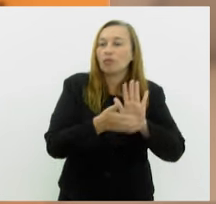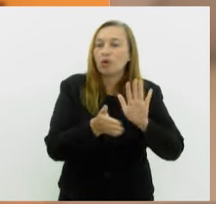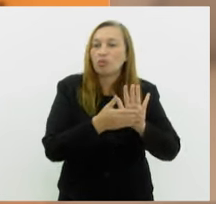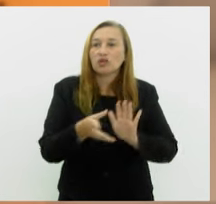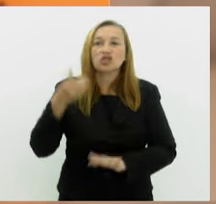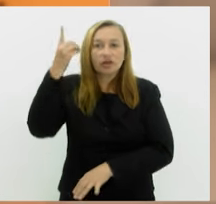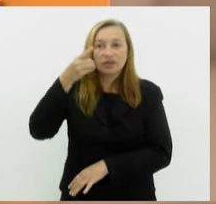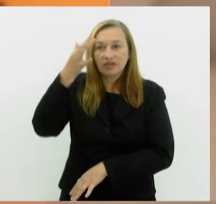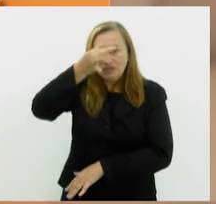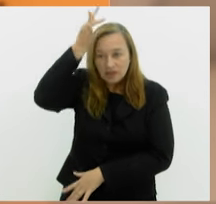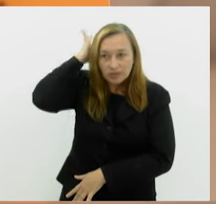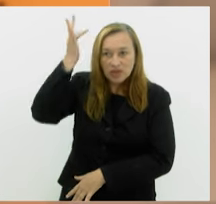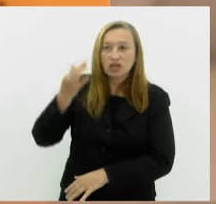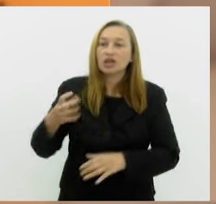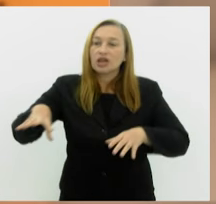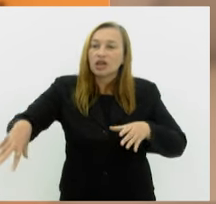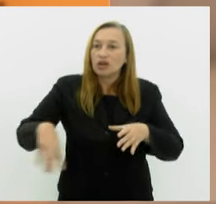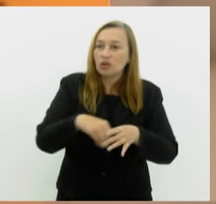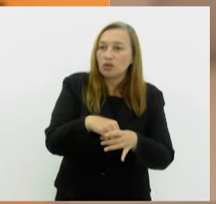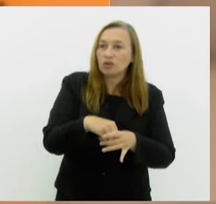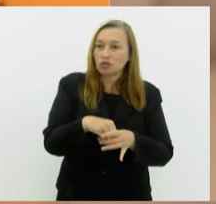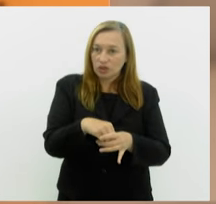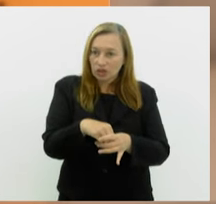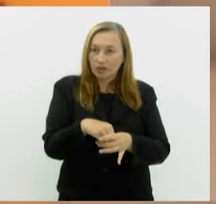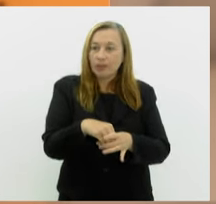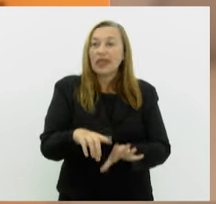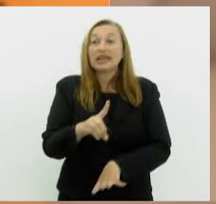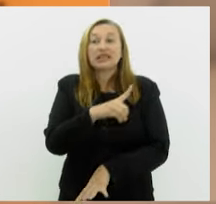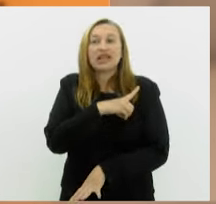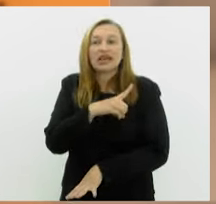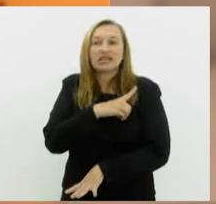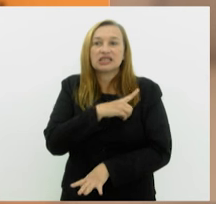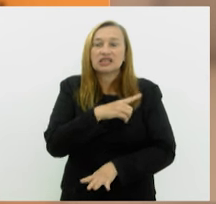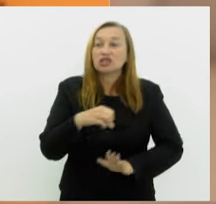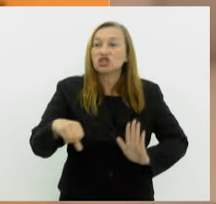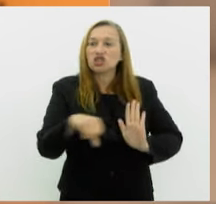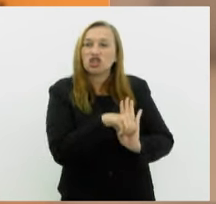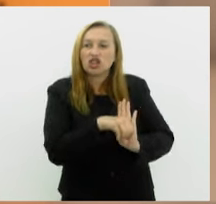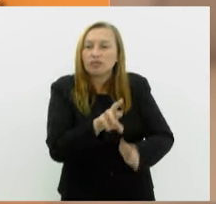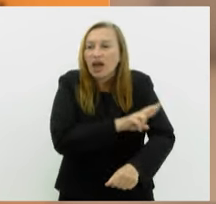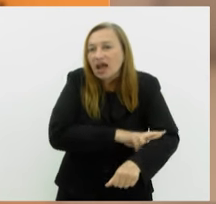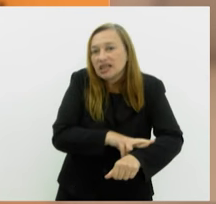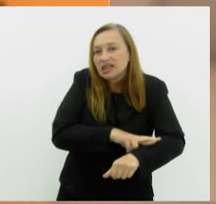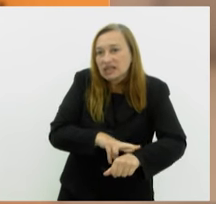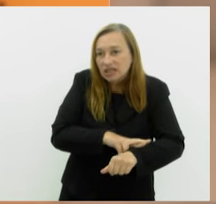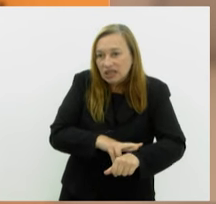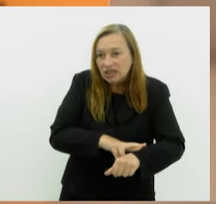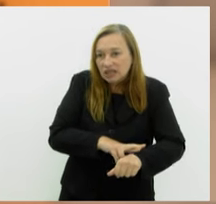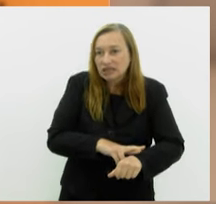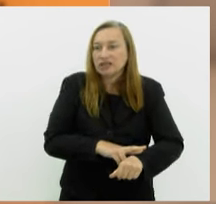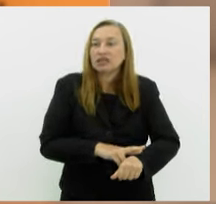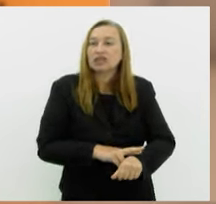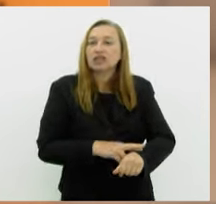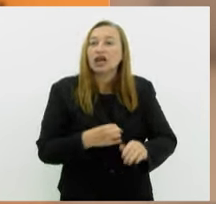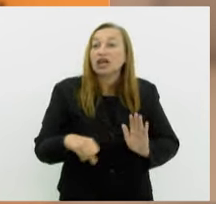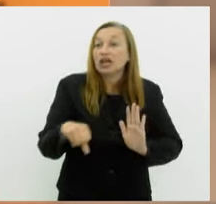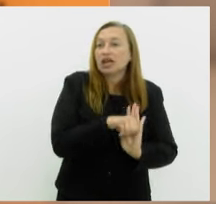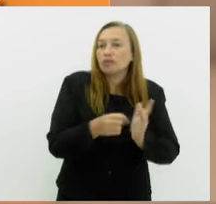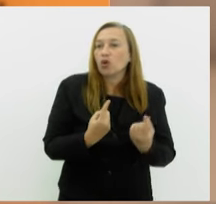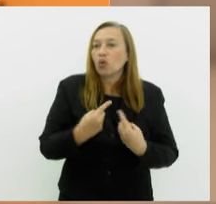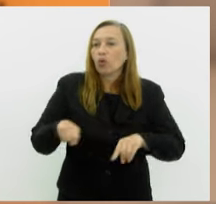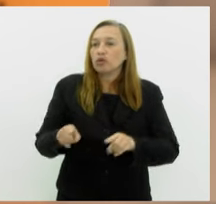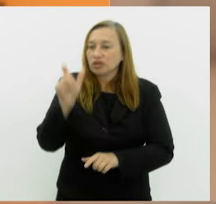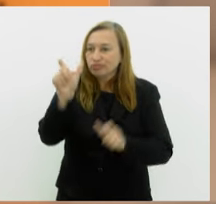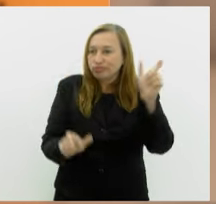Fred Pacheco, que inclui nas atribuições da Delegacia de Crimes Raciais e Delitos de Intolerância, os crimes contra